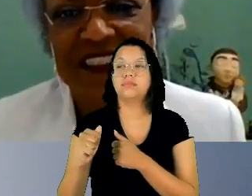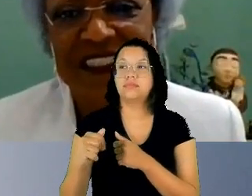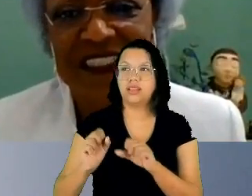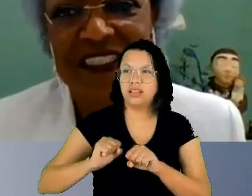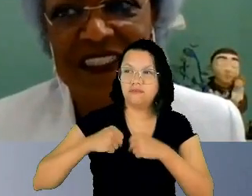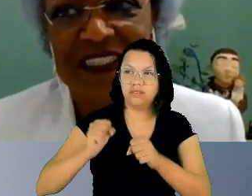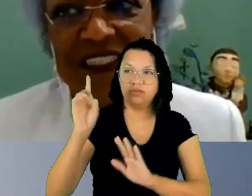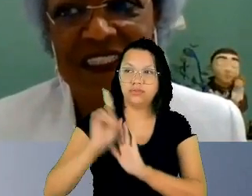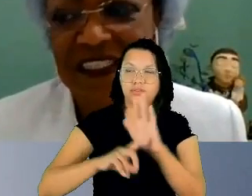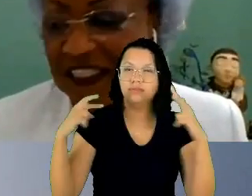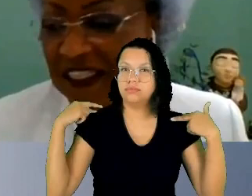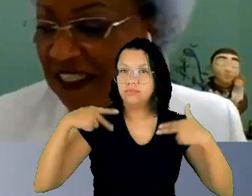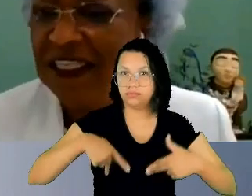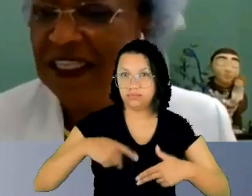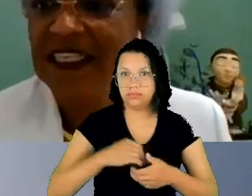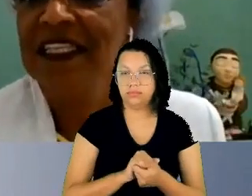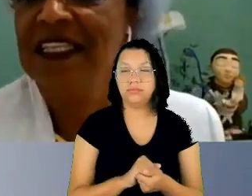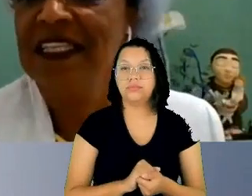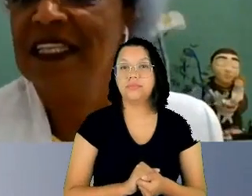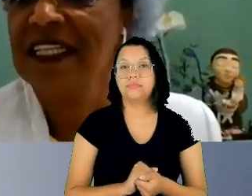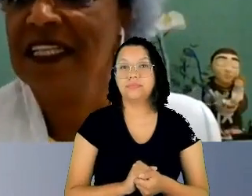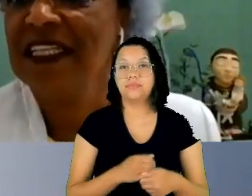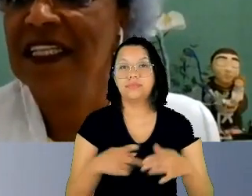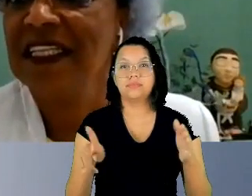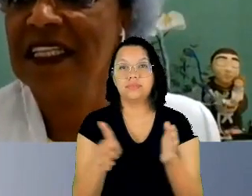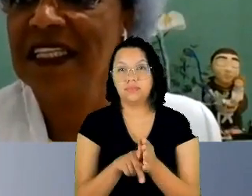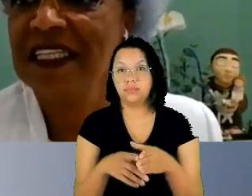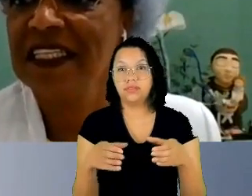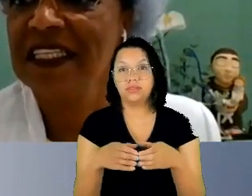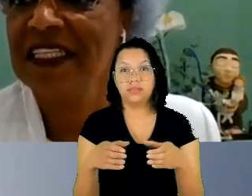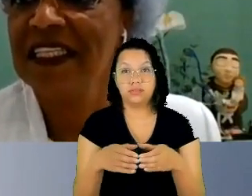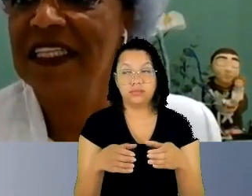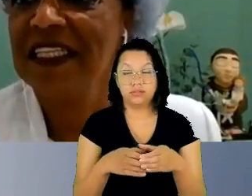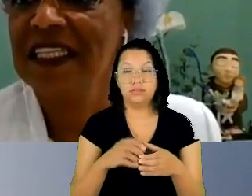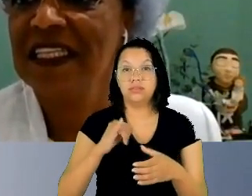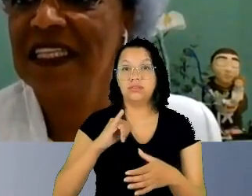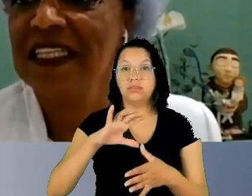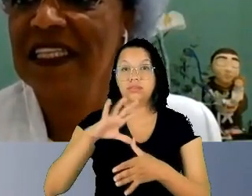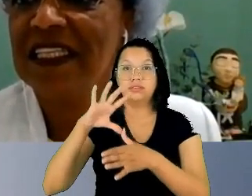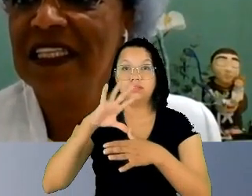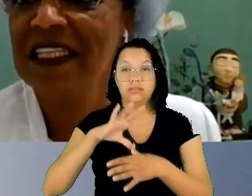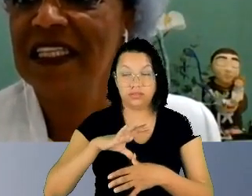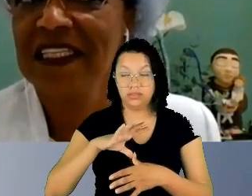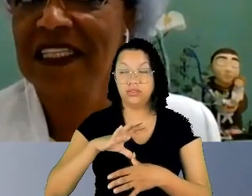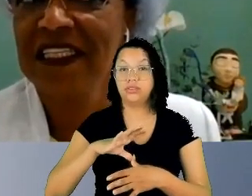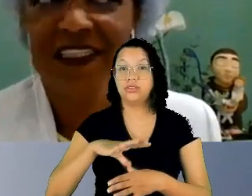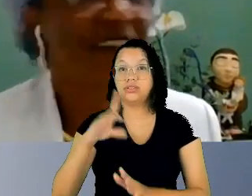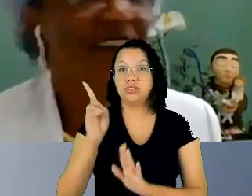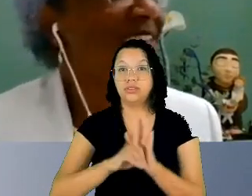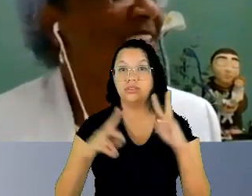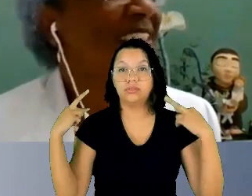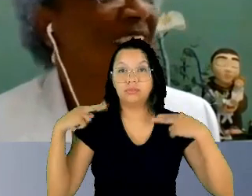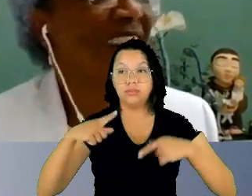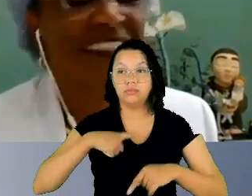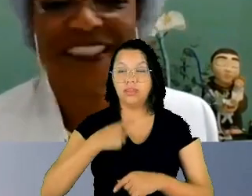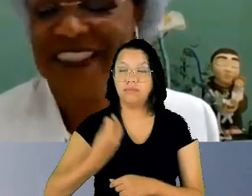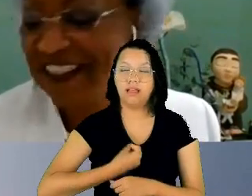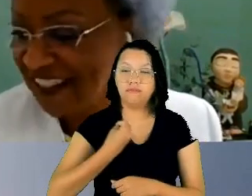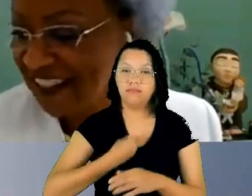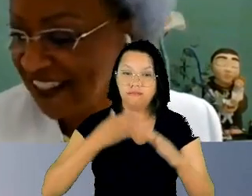membro da Comissão Interamericana de Direitos Humanos e que tem um histórico, vida dedicada na defesa desses direitos,